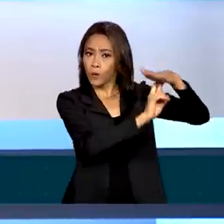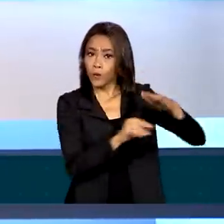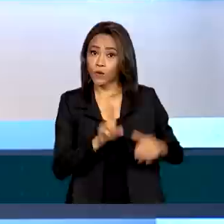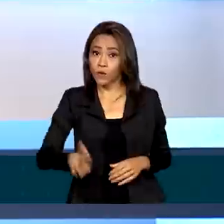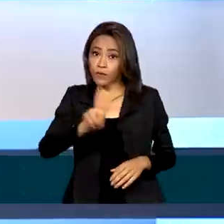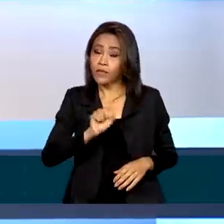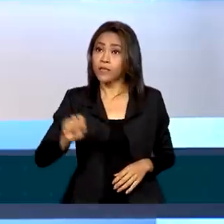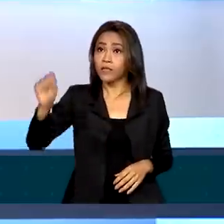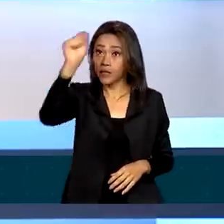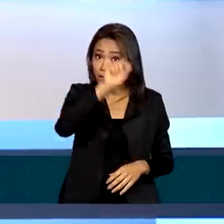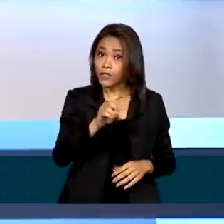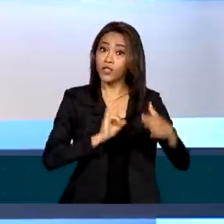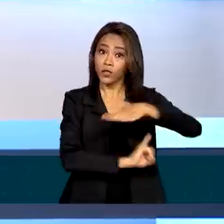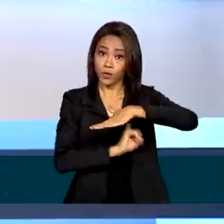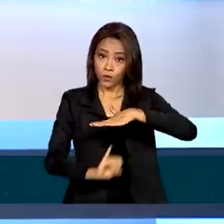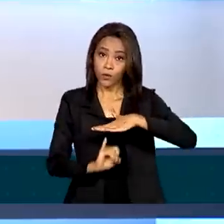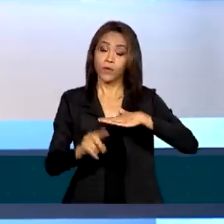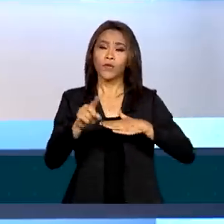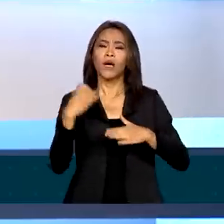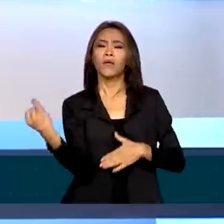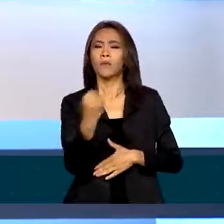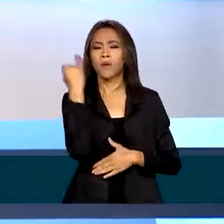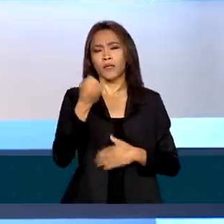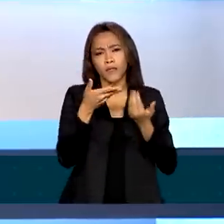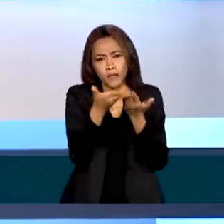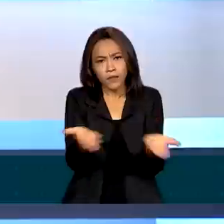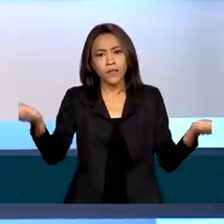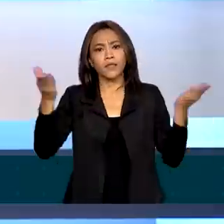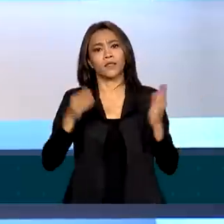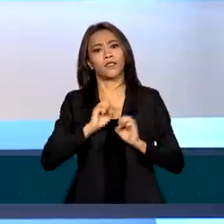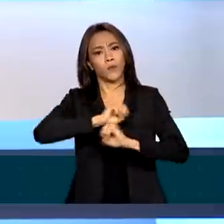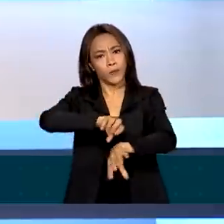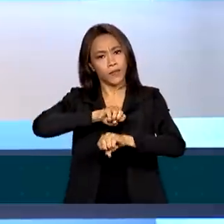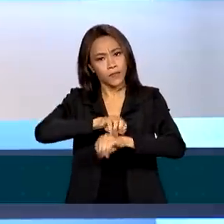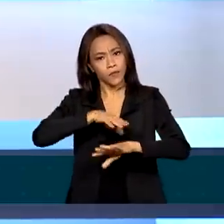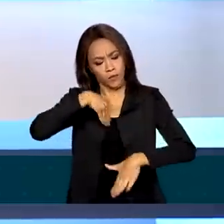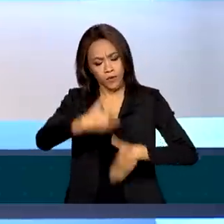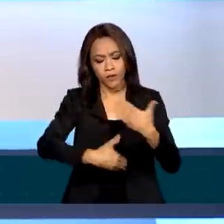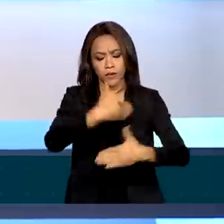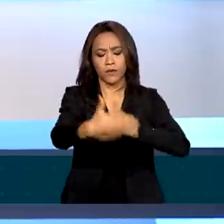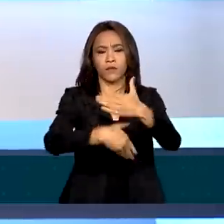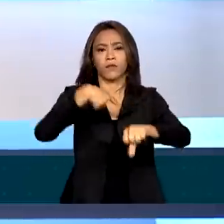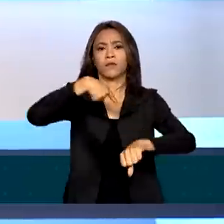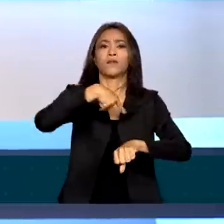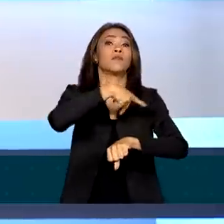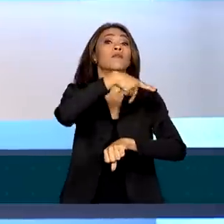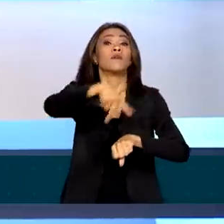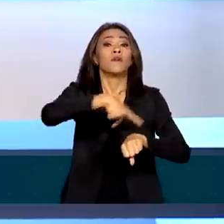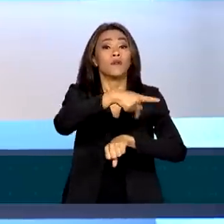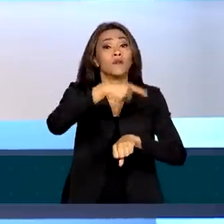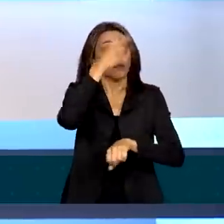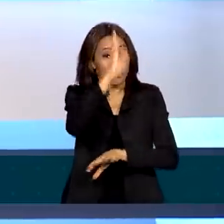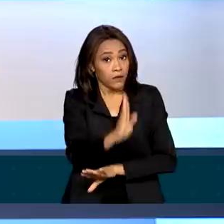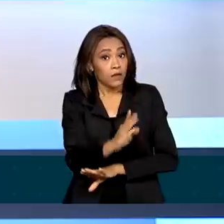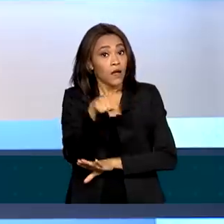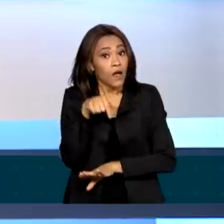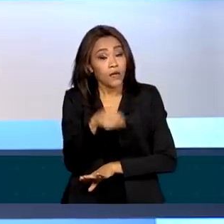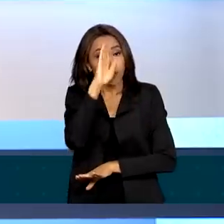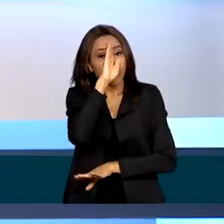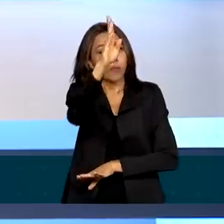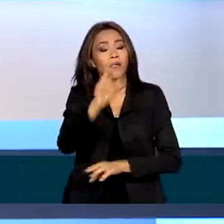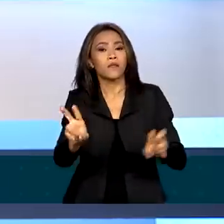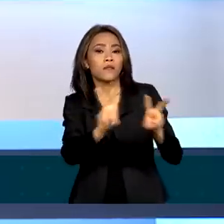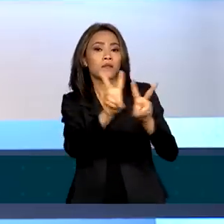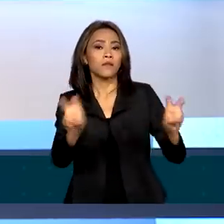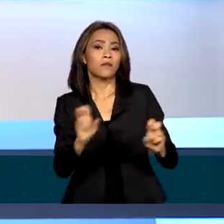educação superior e a importância das instituições de ensino para o desenvolvimento do Brasil foram os principais pontos